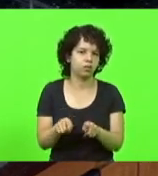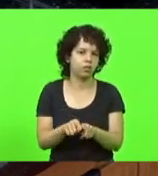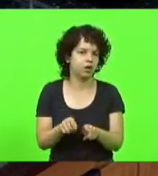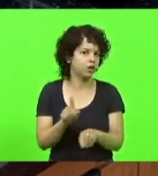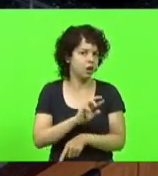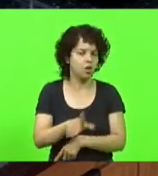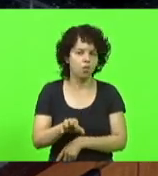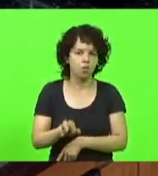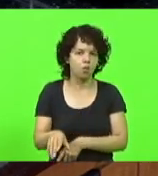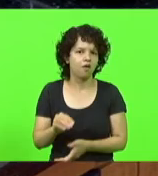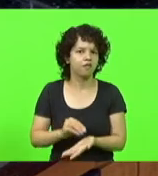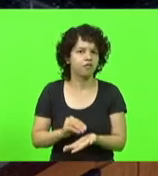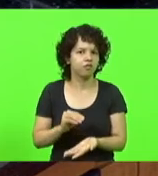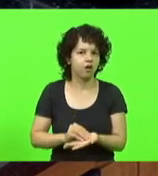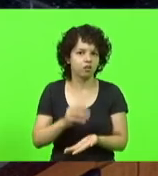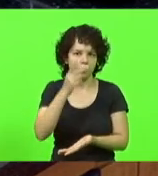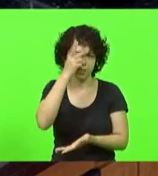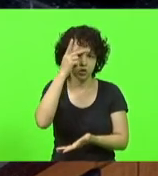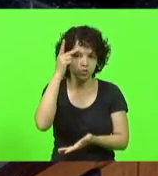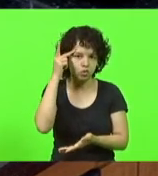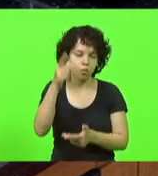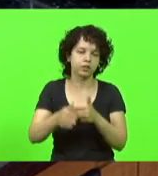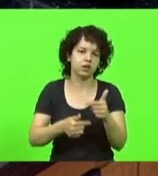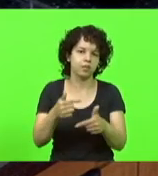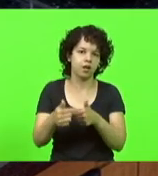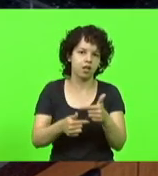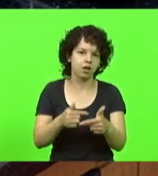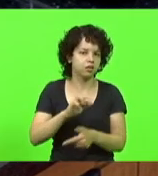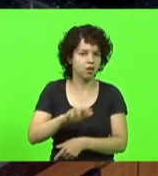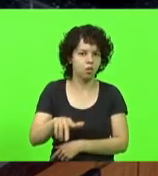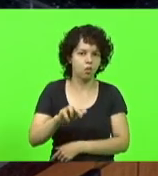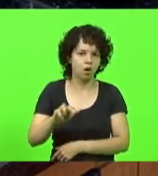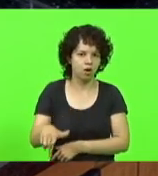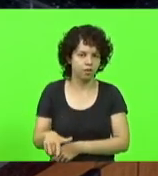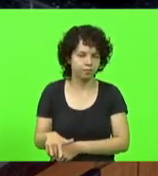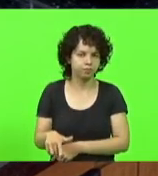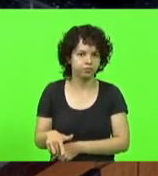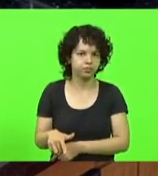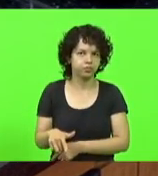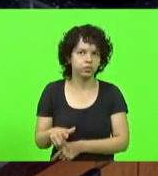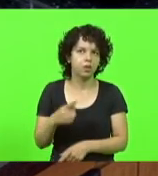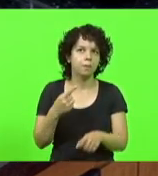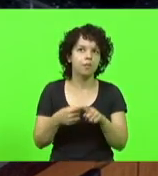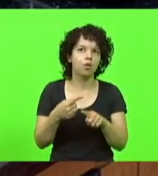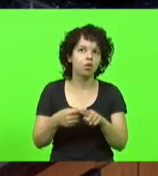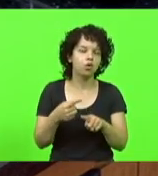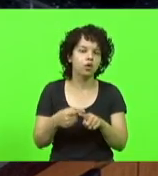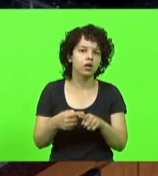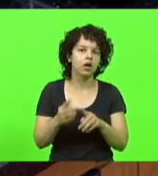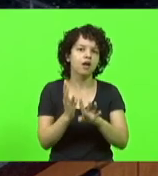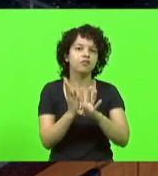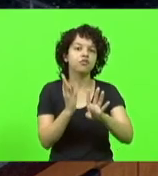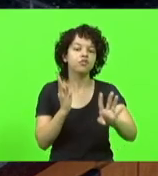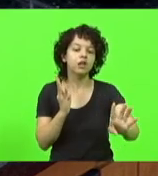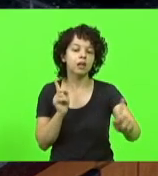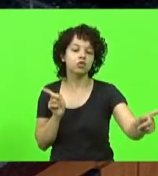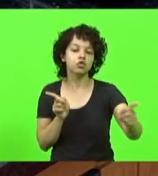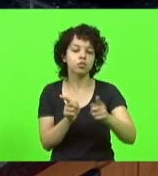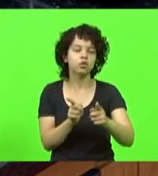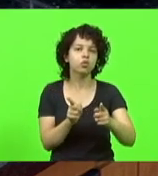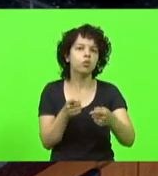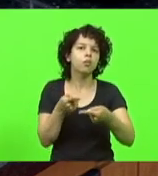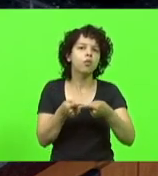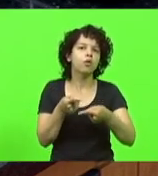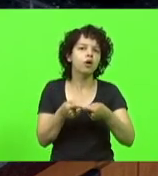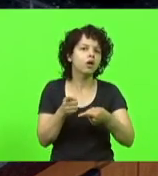falta de pessoas para trabalharem. Então, a razão disso, isso é que eu não entendo mesmo. E